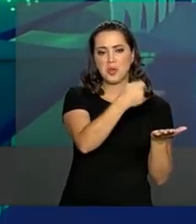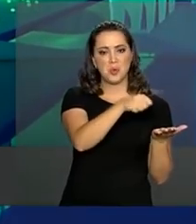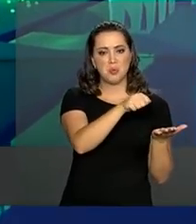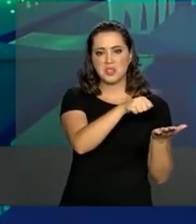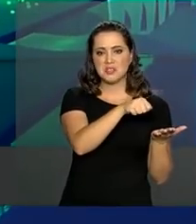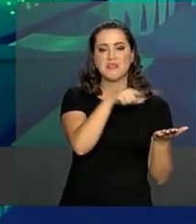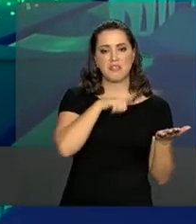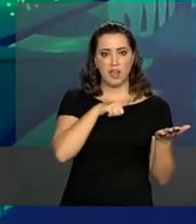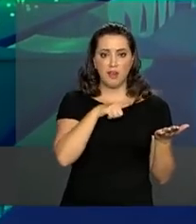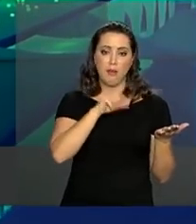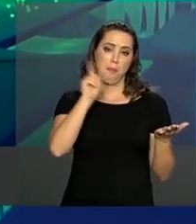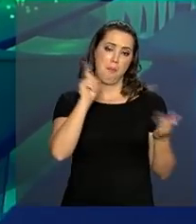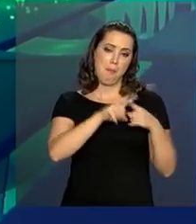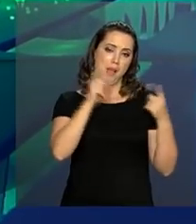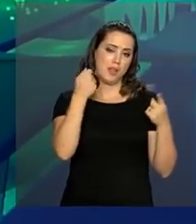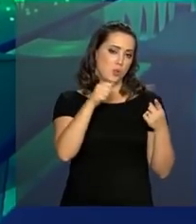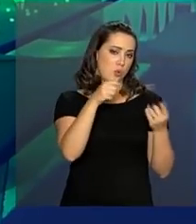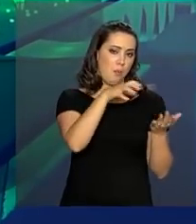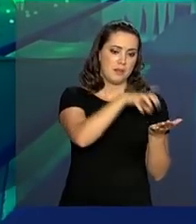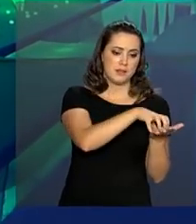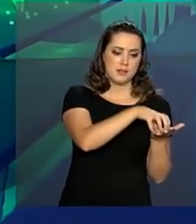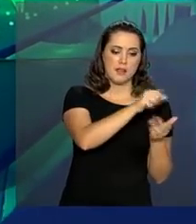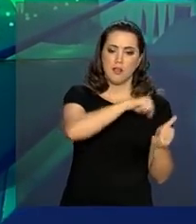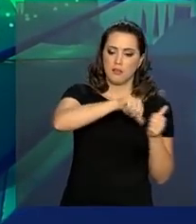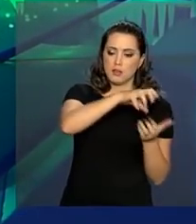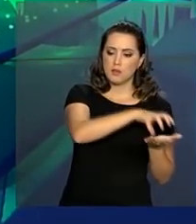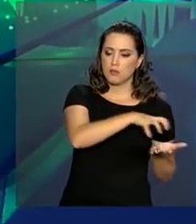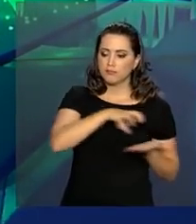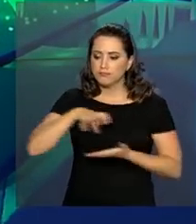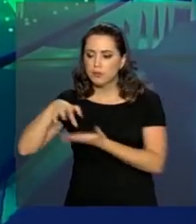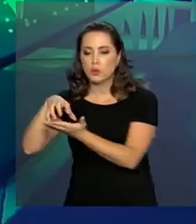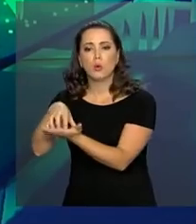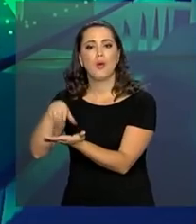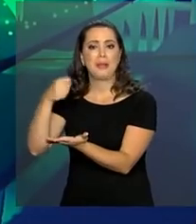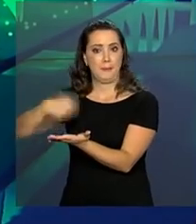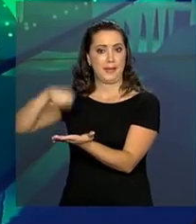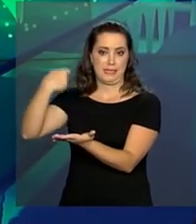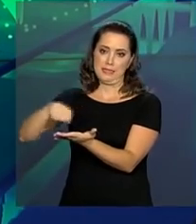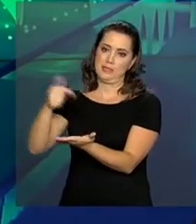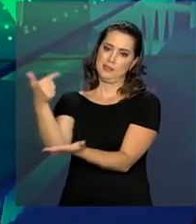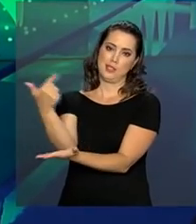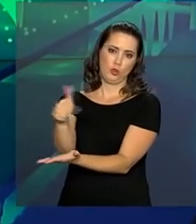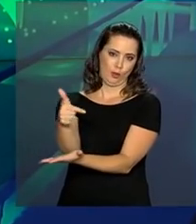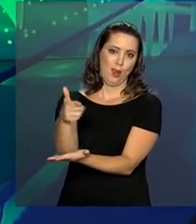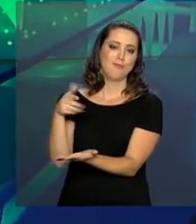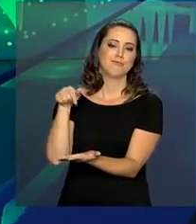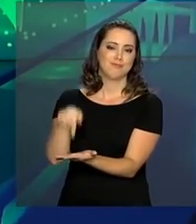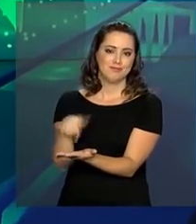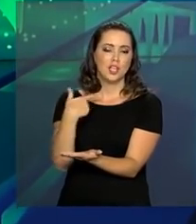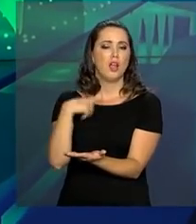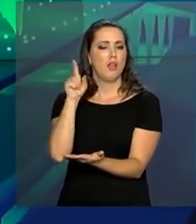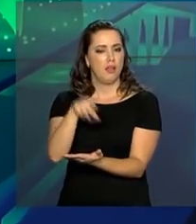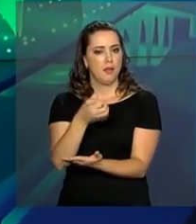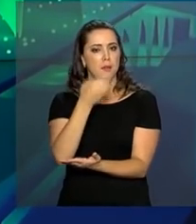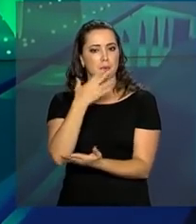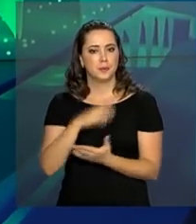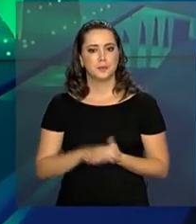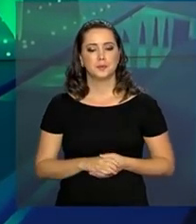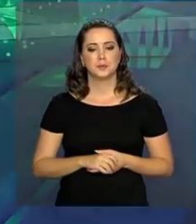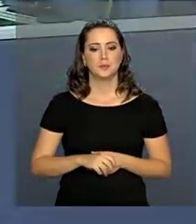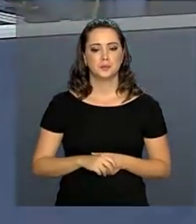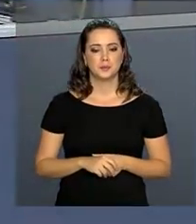aquele que tem necessidade. A expectativa é gerar economia aos cofres públicos, além de garantir consumo consciente e sustentável.